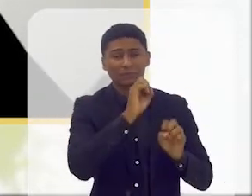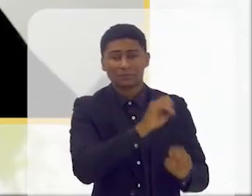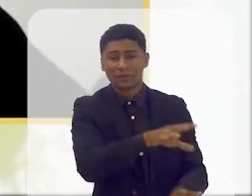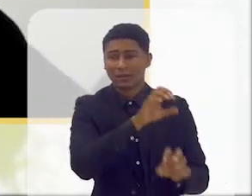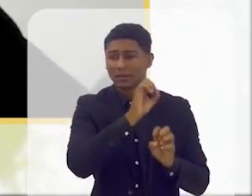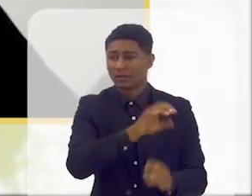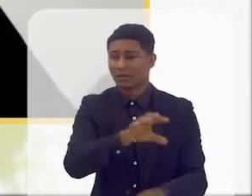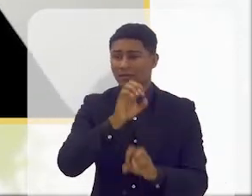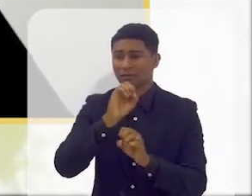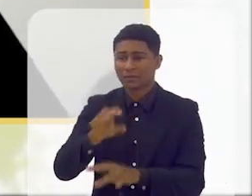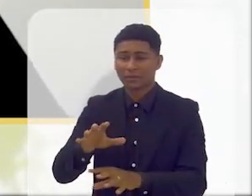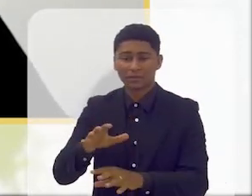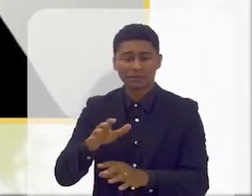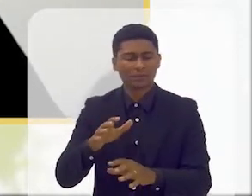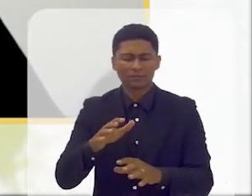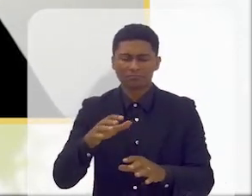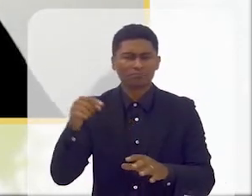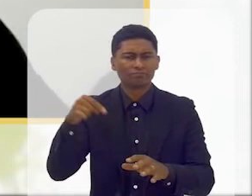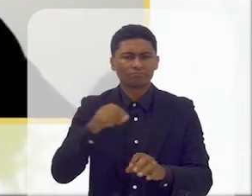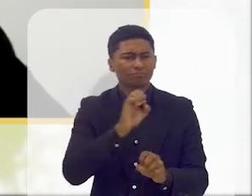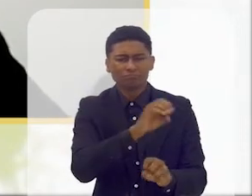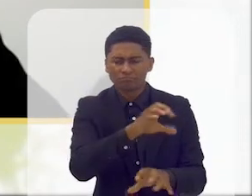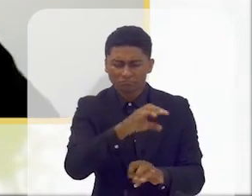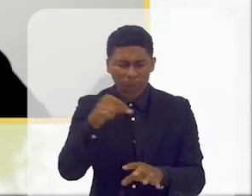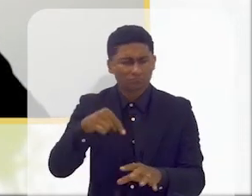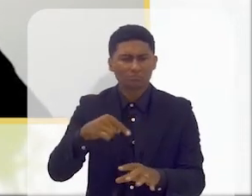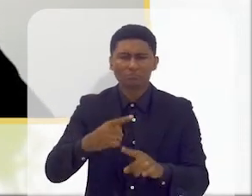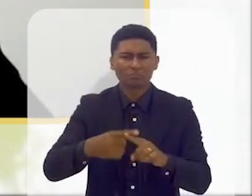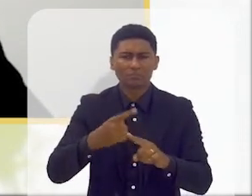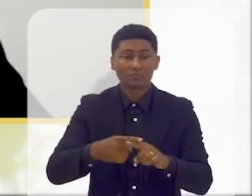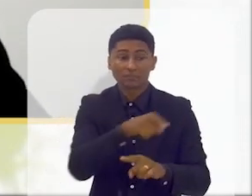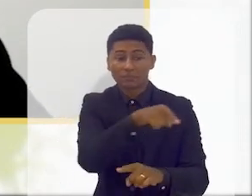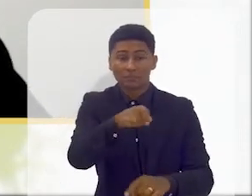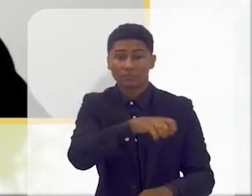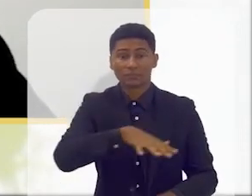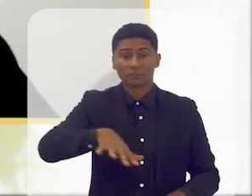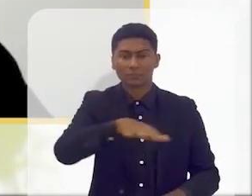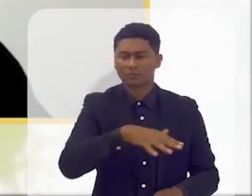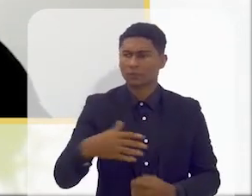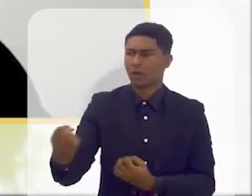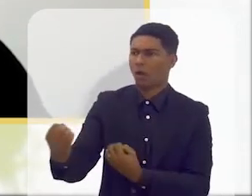que elas, porque é que estou a fazer esta aprendizagem? O que é que isto contribui para a minha vida?